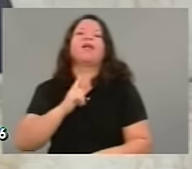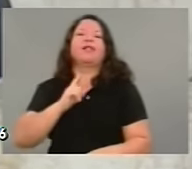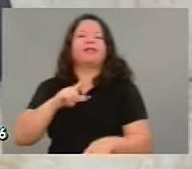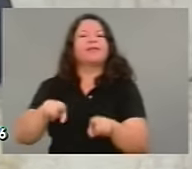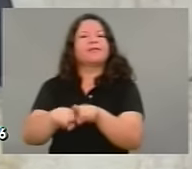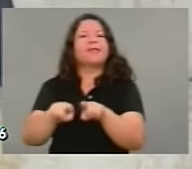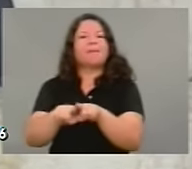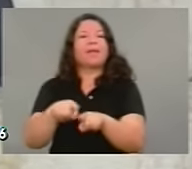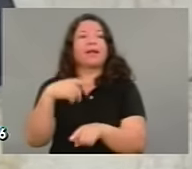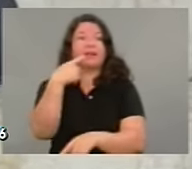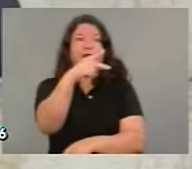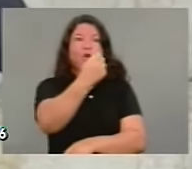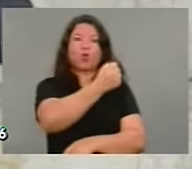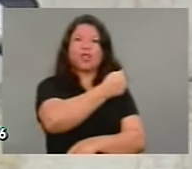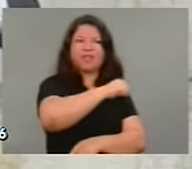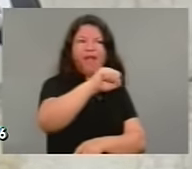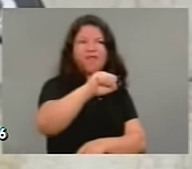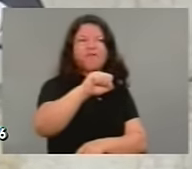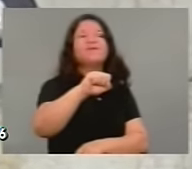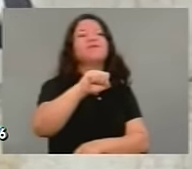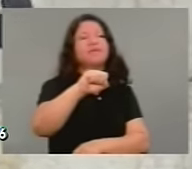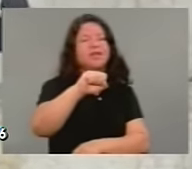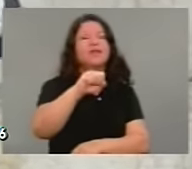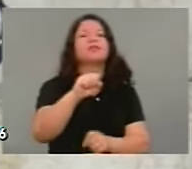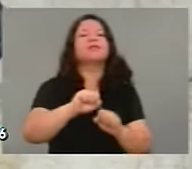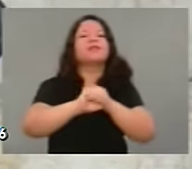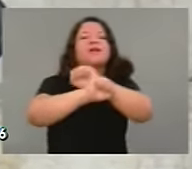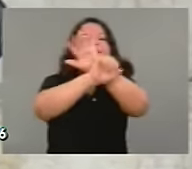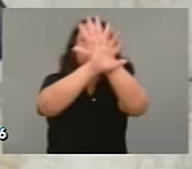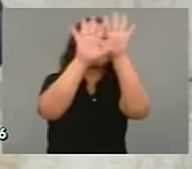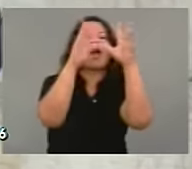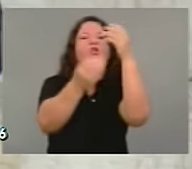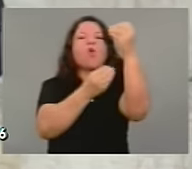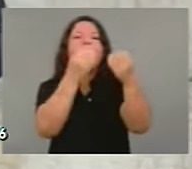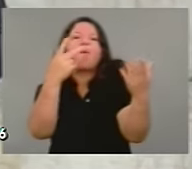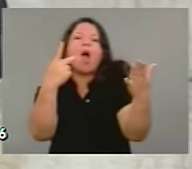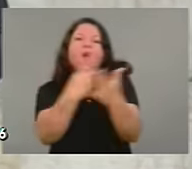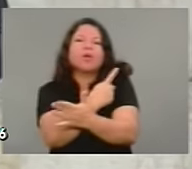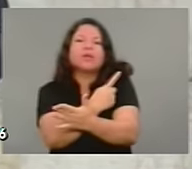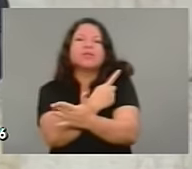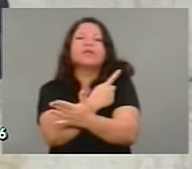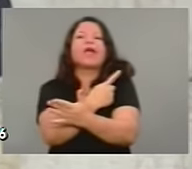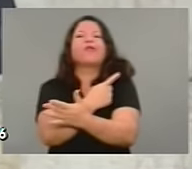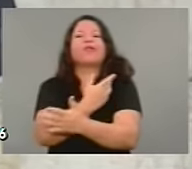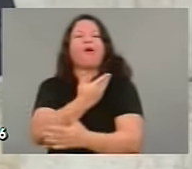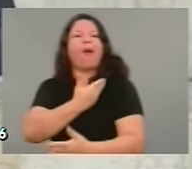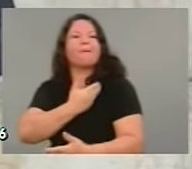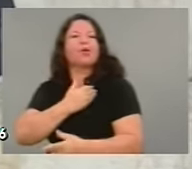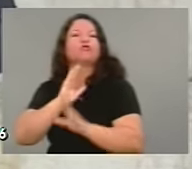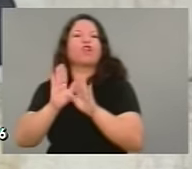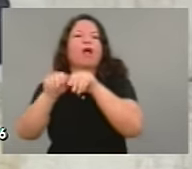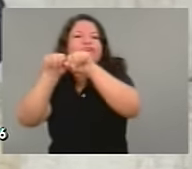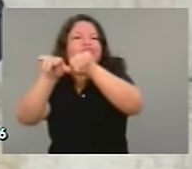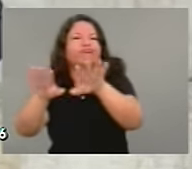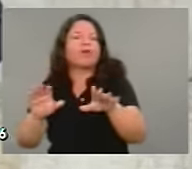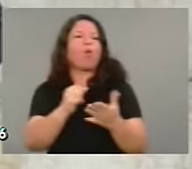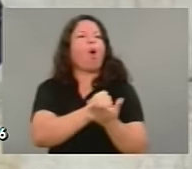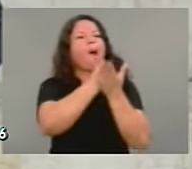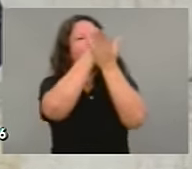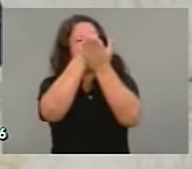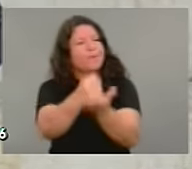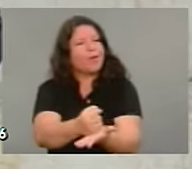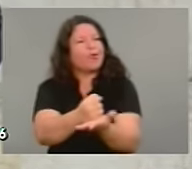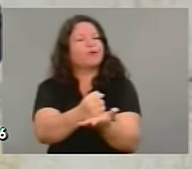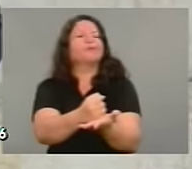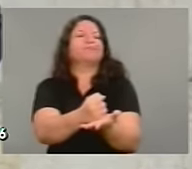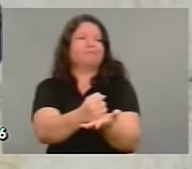também esse vídeo manifestando e esclarecendo o episódio. Mas eu quero me manifestar aqui solidário à